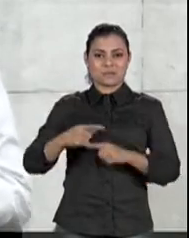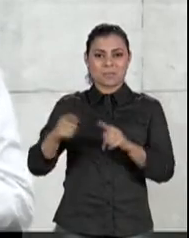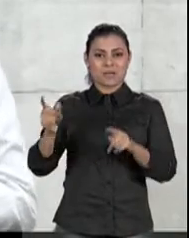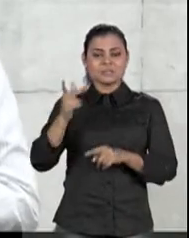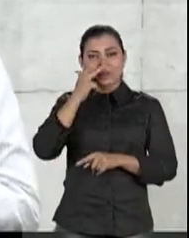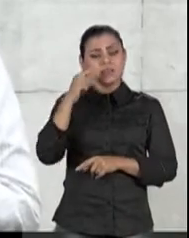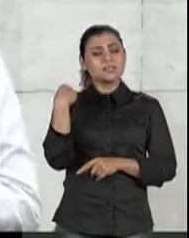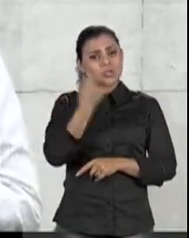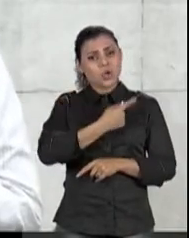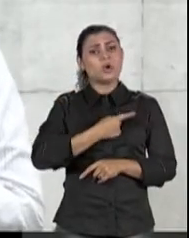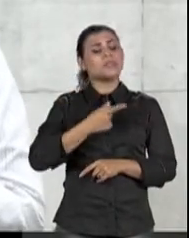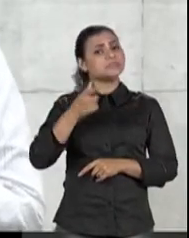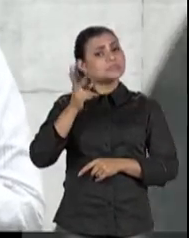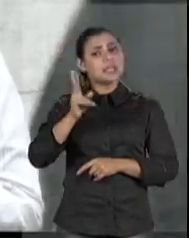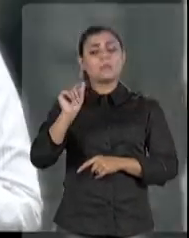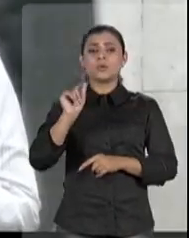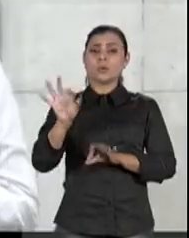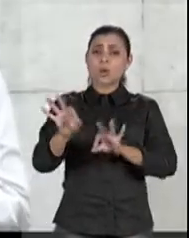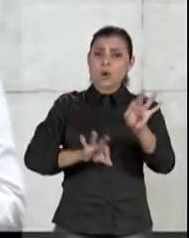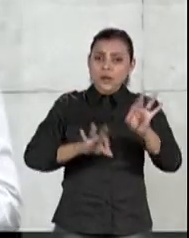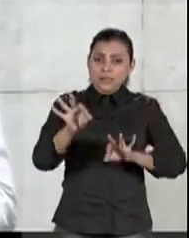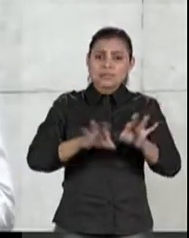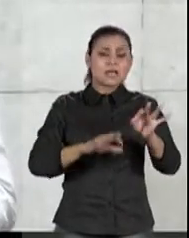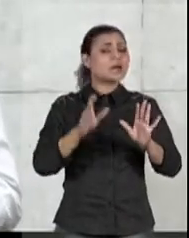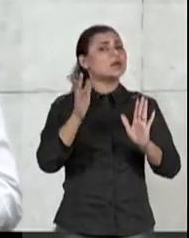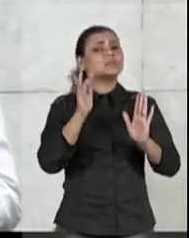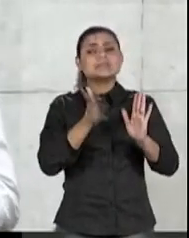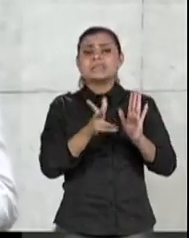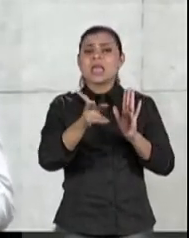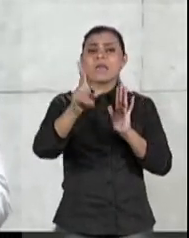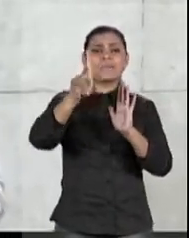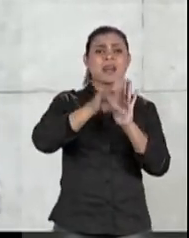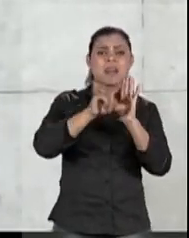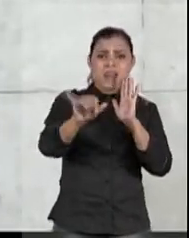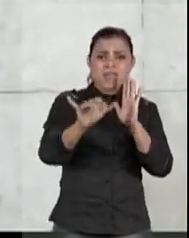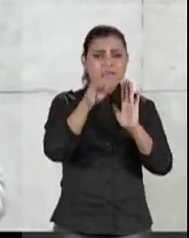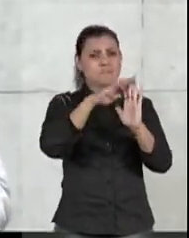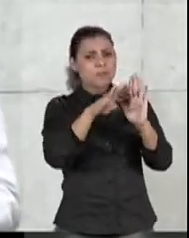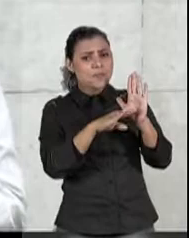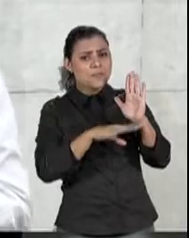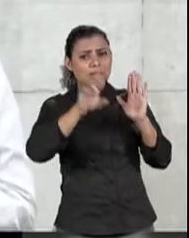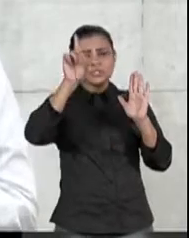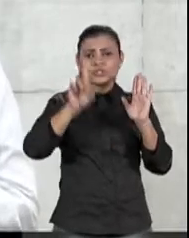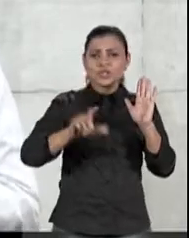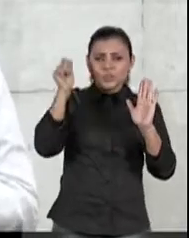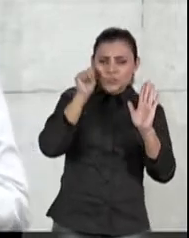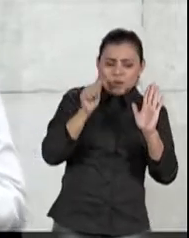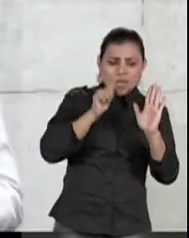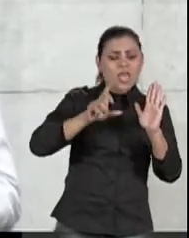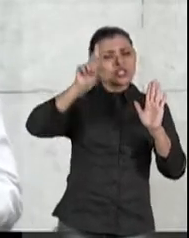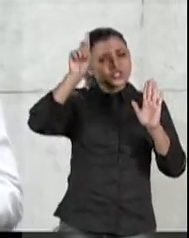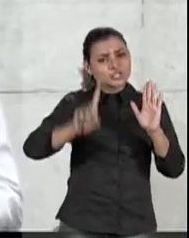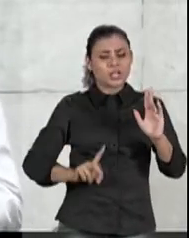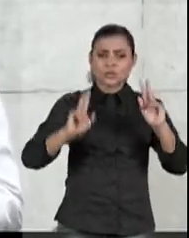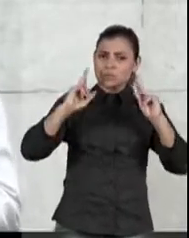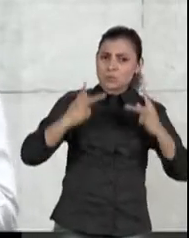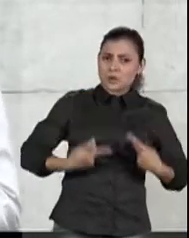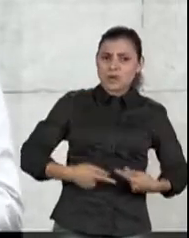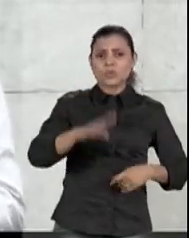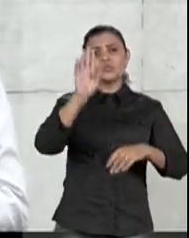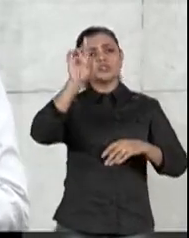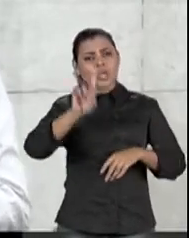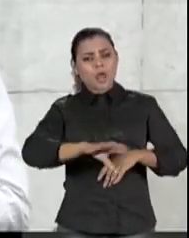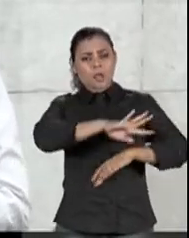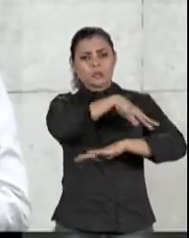muito arrojados nas pautas relacionadas aos direitos da mulher, aos direitos LGBT,